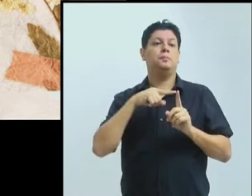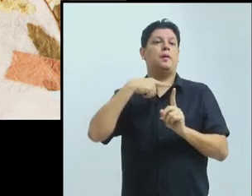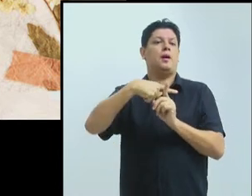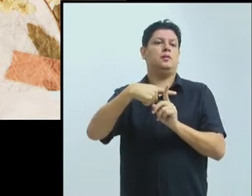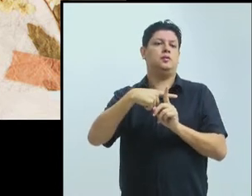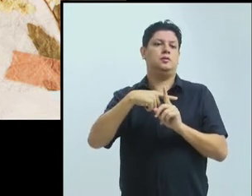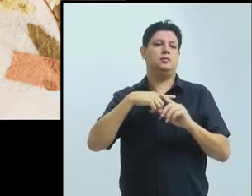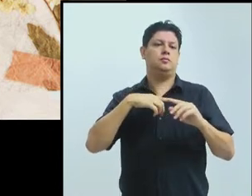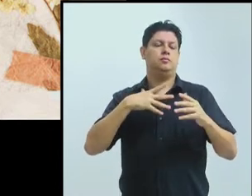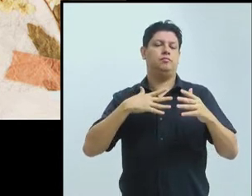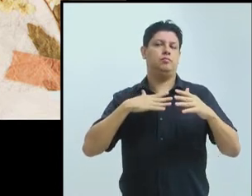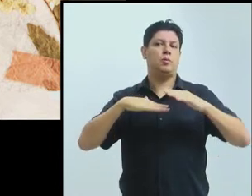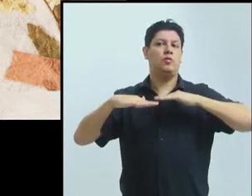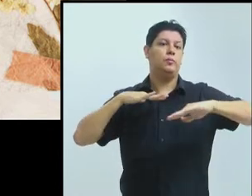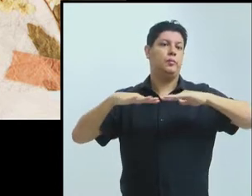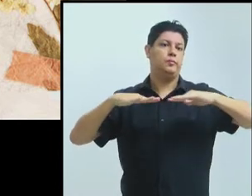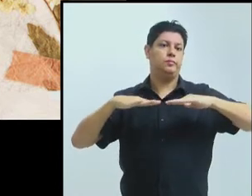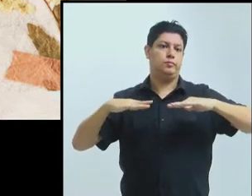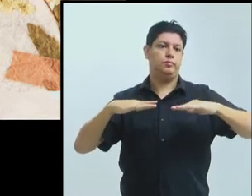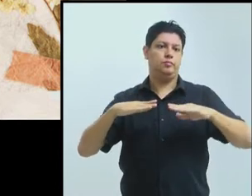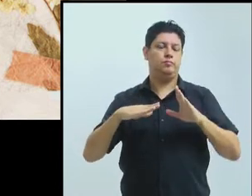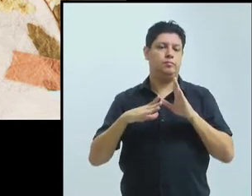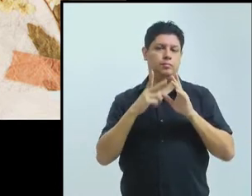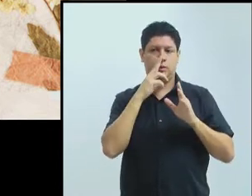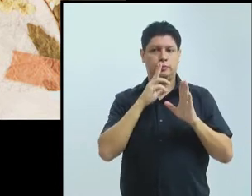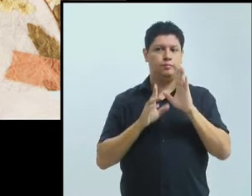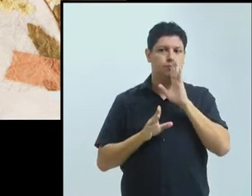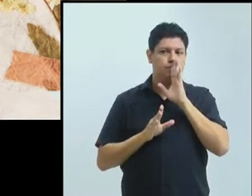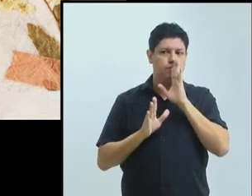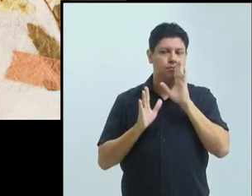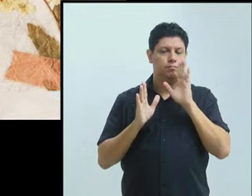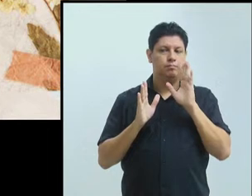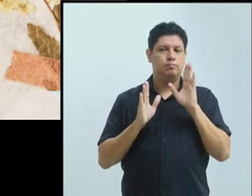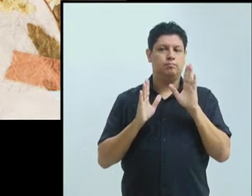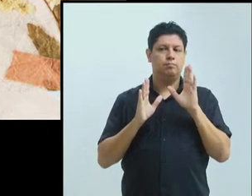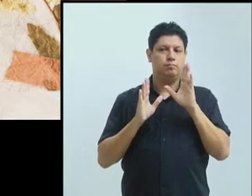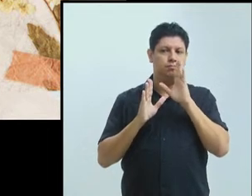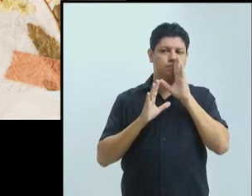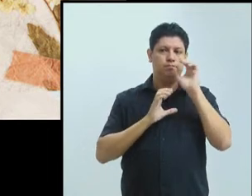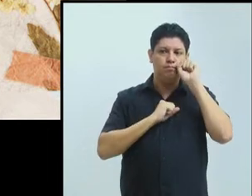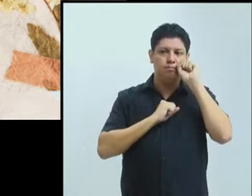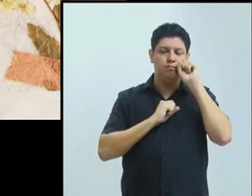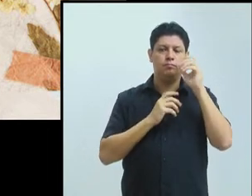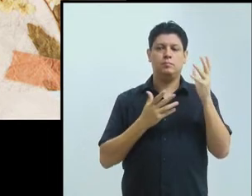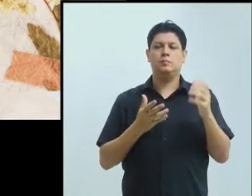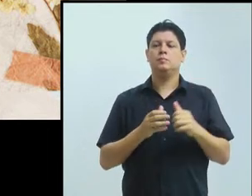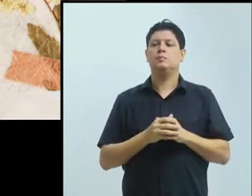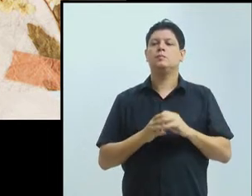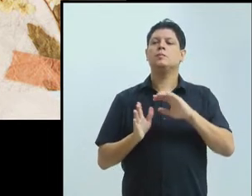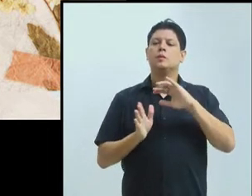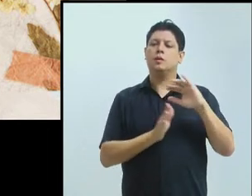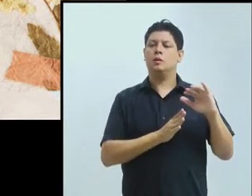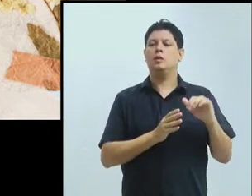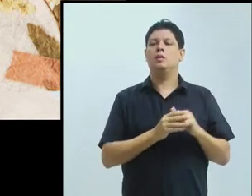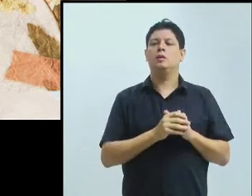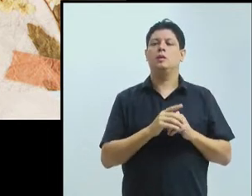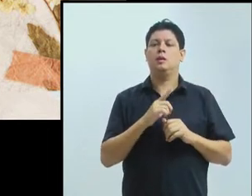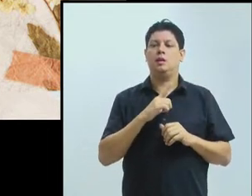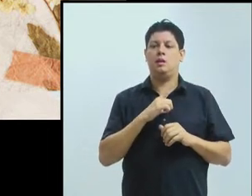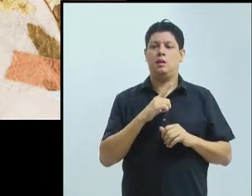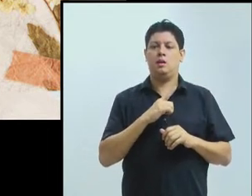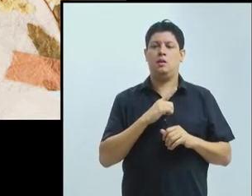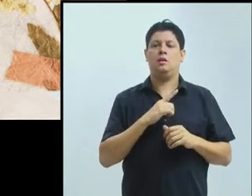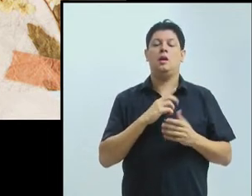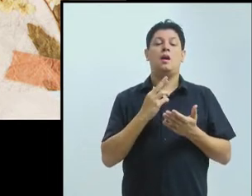edição, já, da Signótica, que é uma revista da